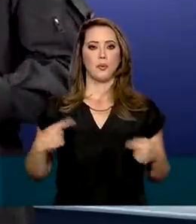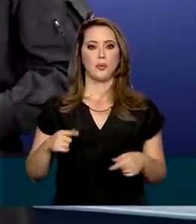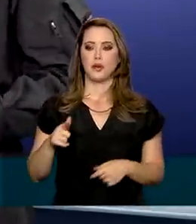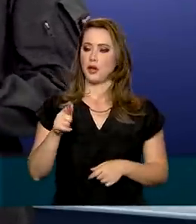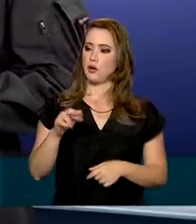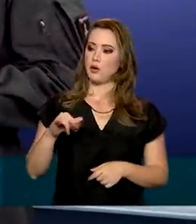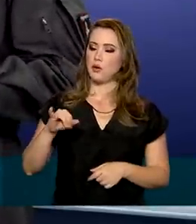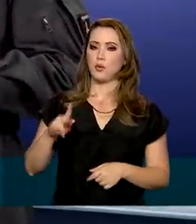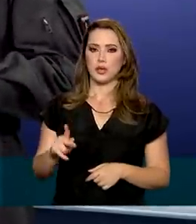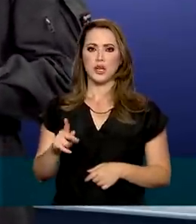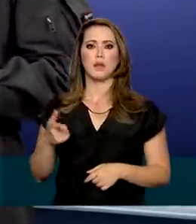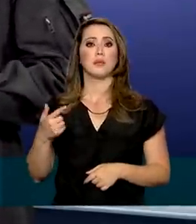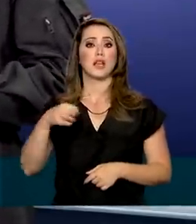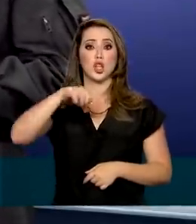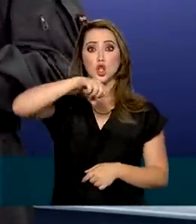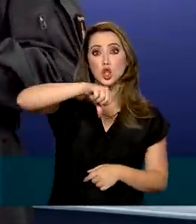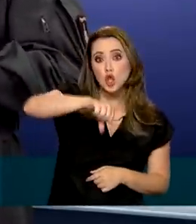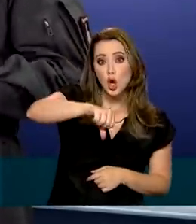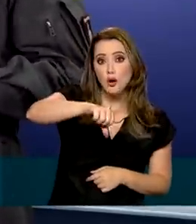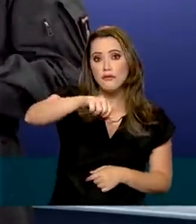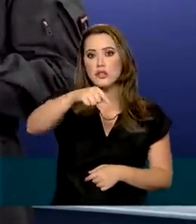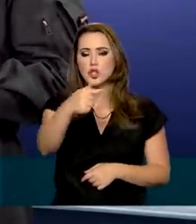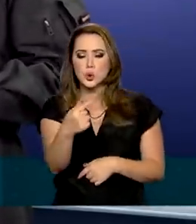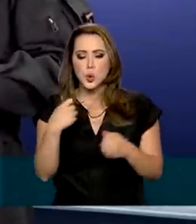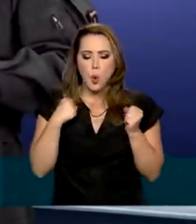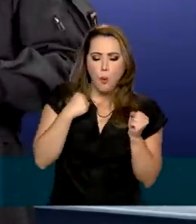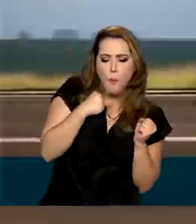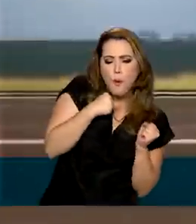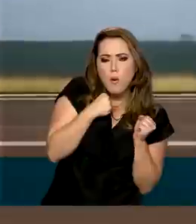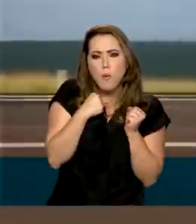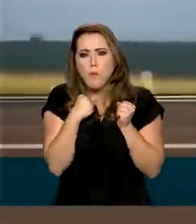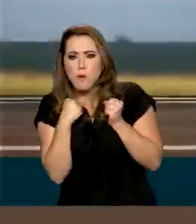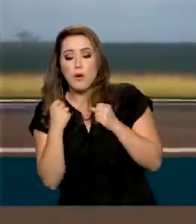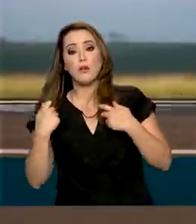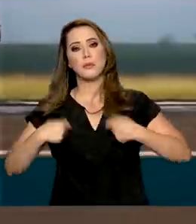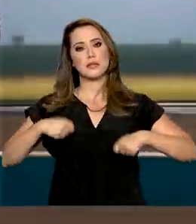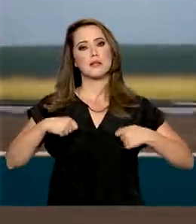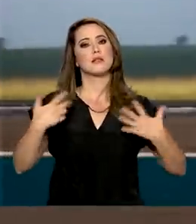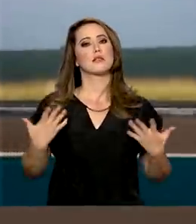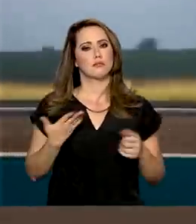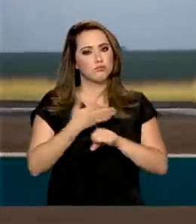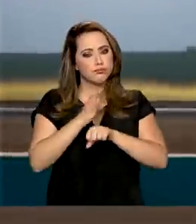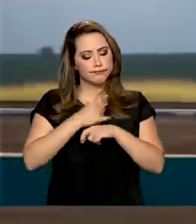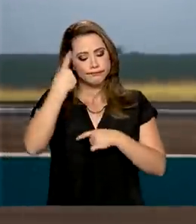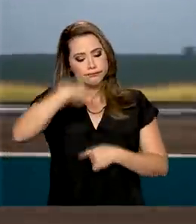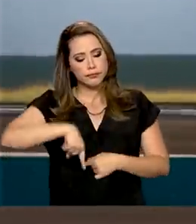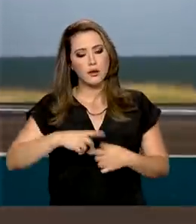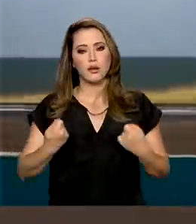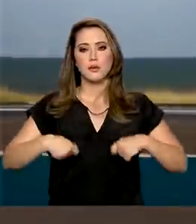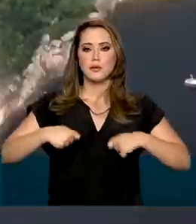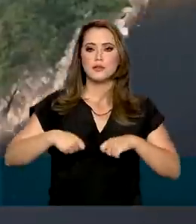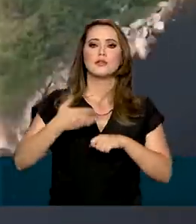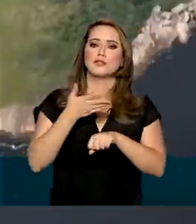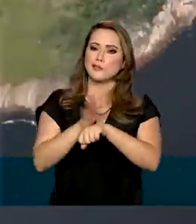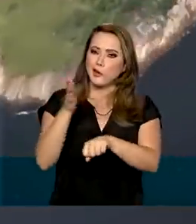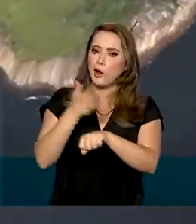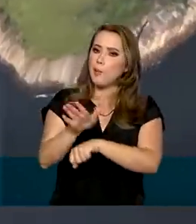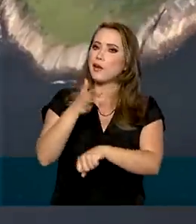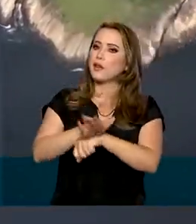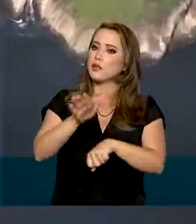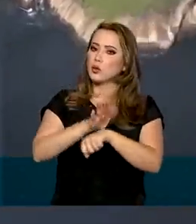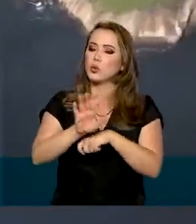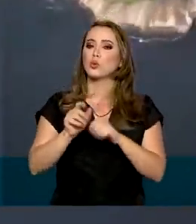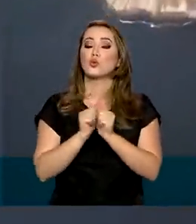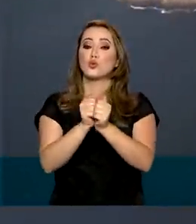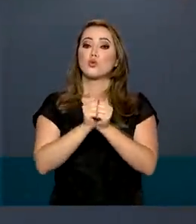uma aeronave que puxa 9G, né? Então, tem um efeito muito forte no corpo do piloto. E ele vai ter a oportunidade de se ambientar e se acostumar com esses sistemas ao